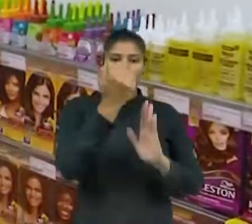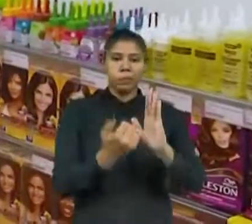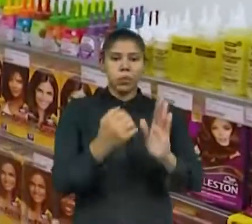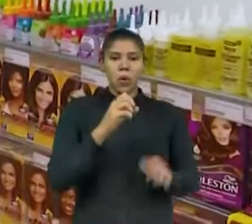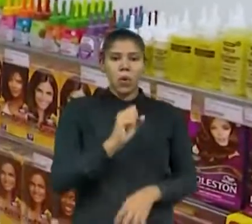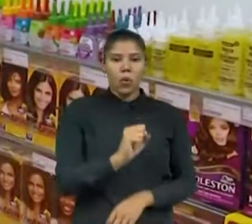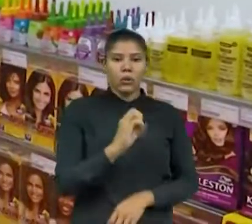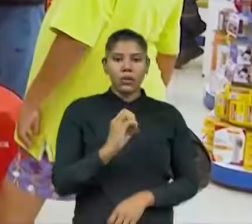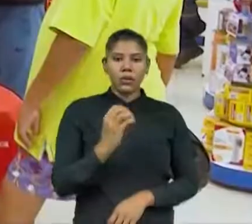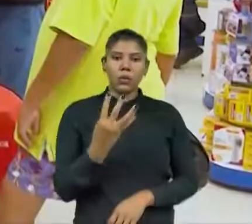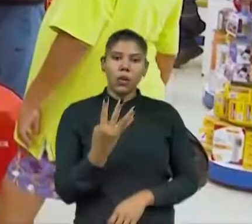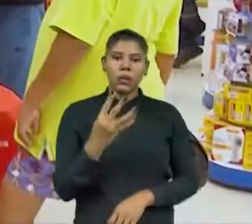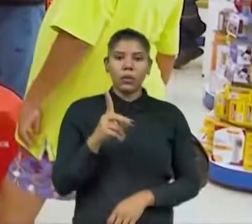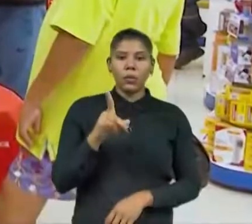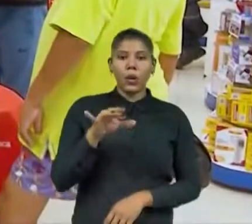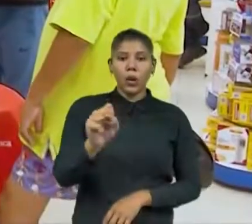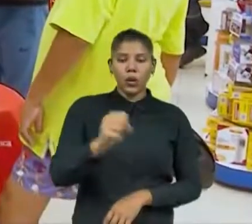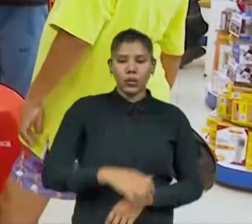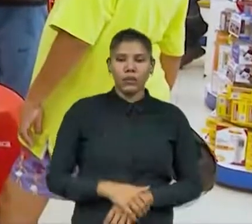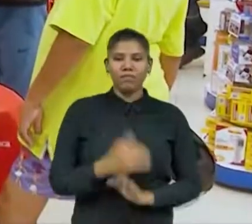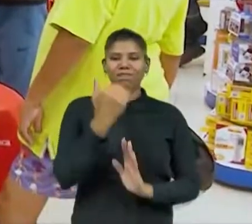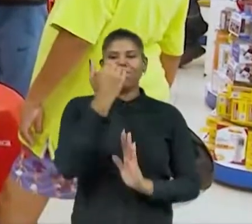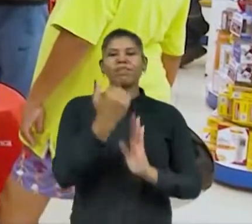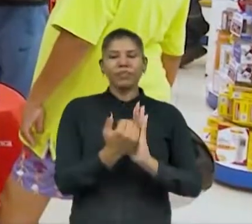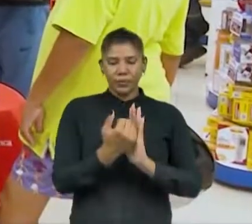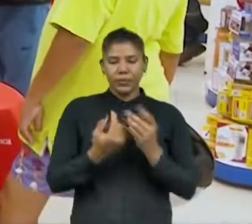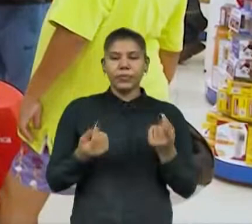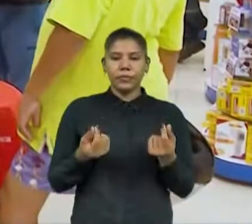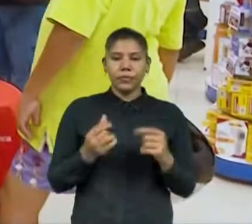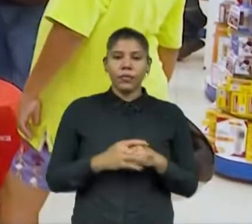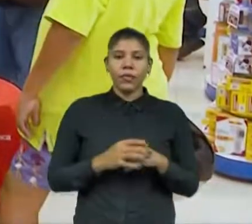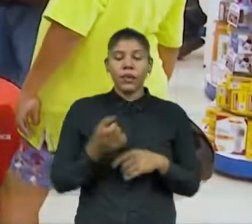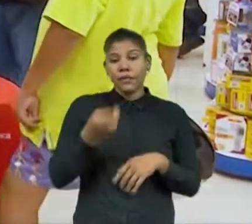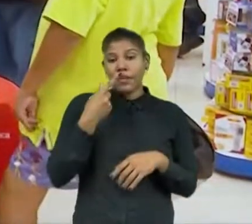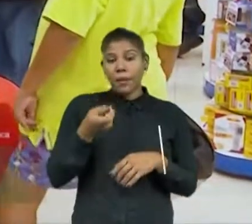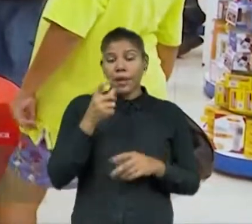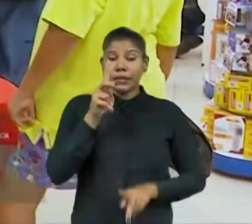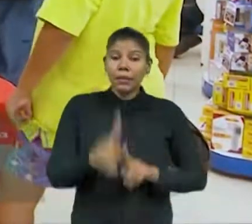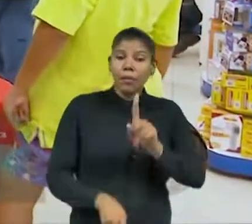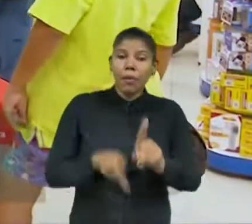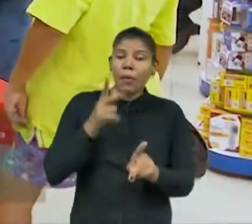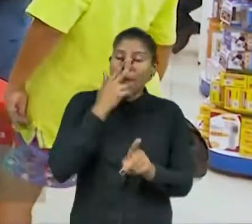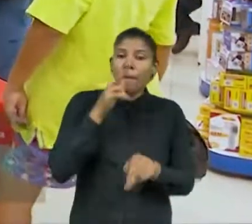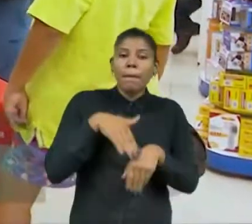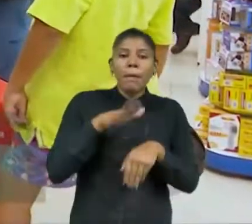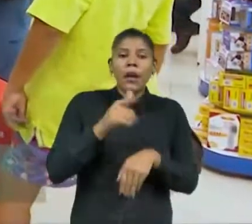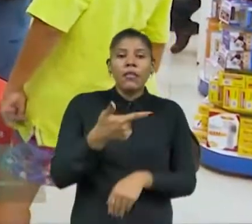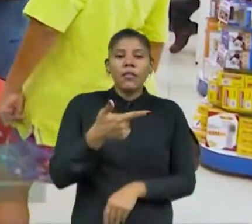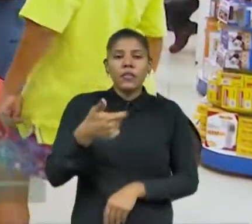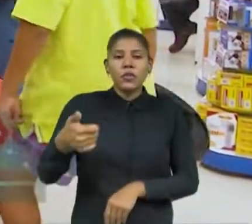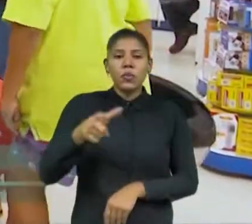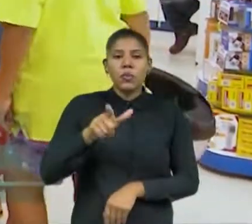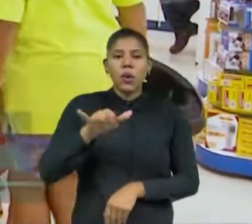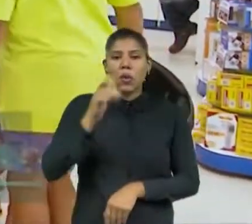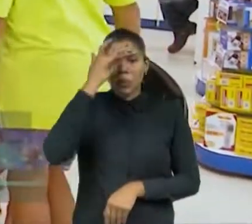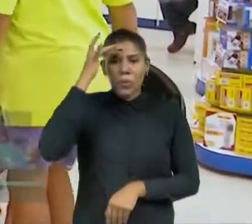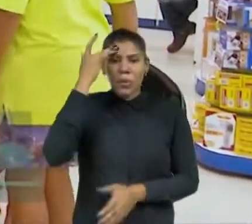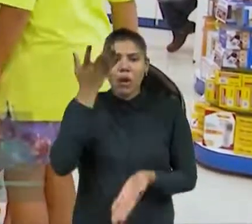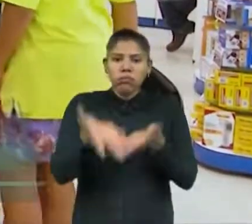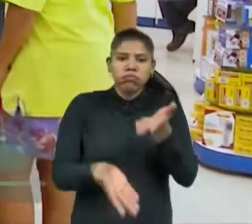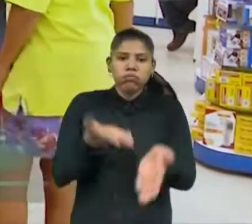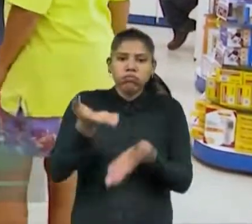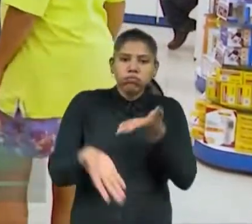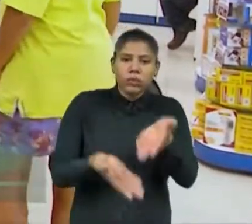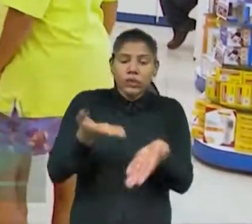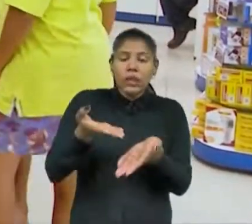milhões de reais. O programa Farmácia Popular atende mais de 21 milhões de brasileiros em 3.492